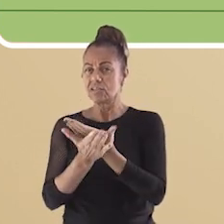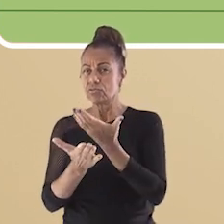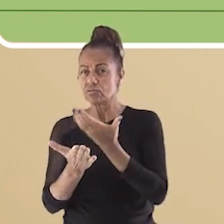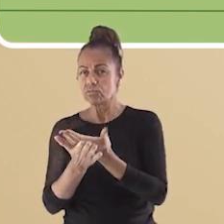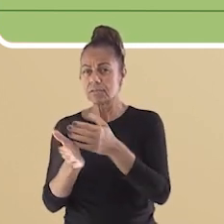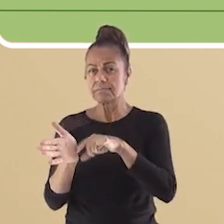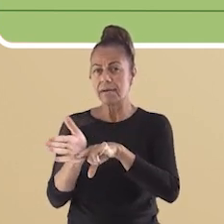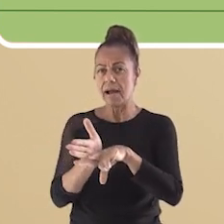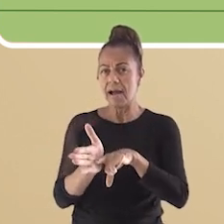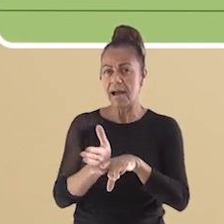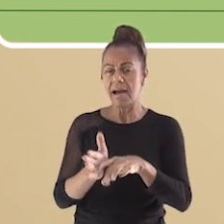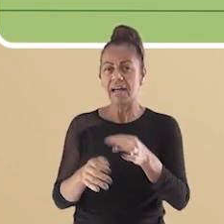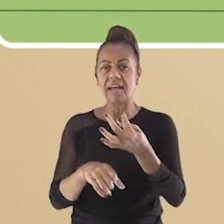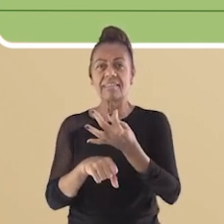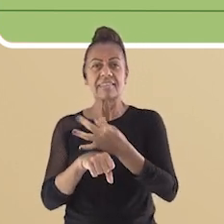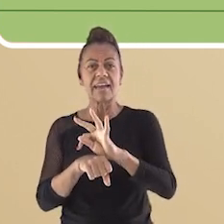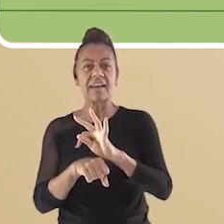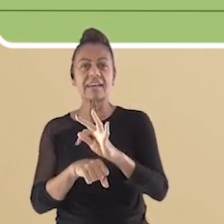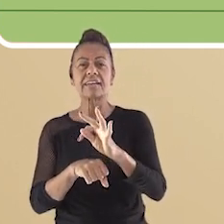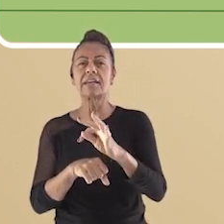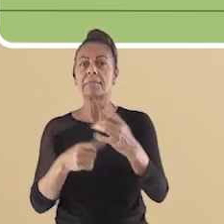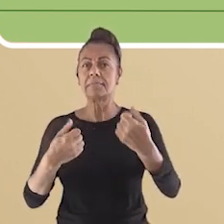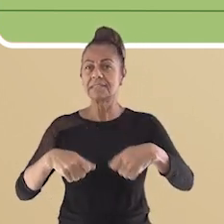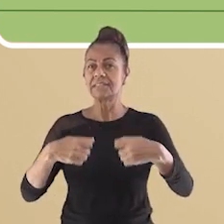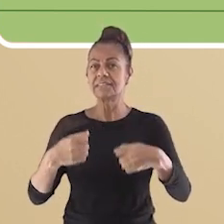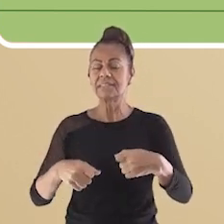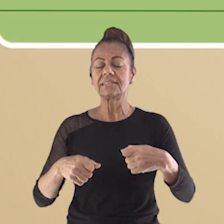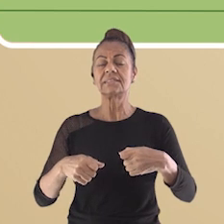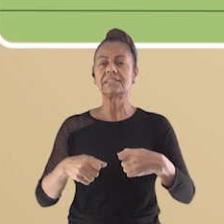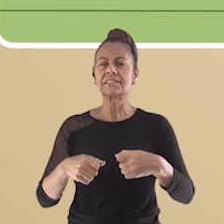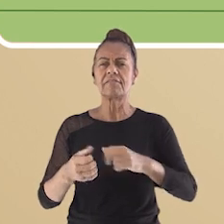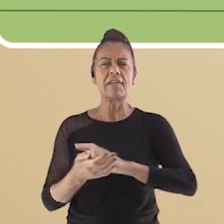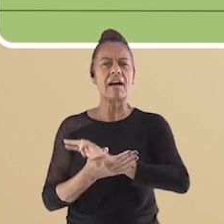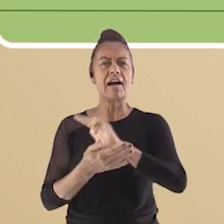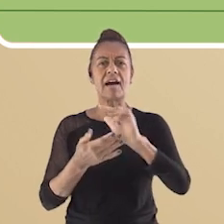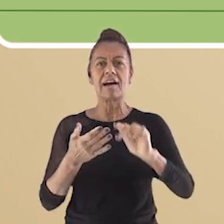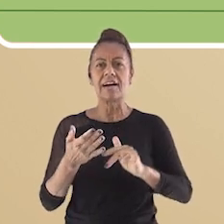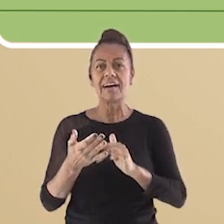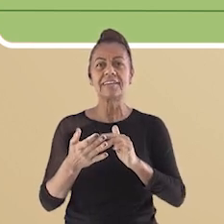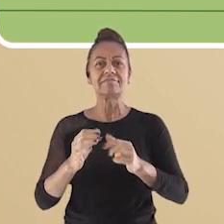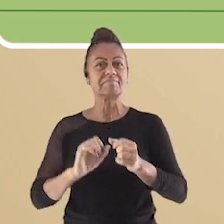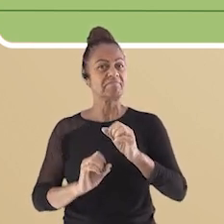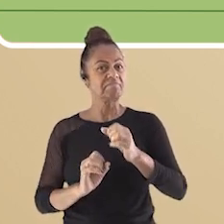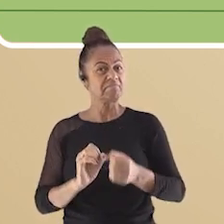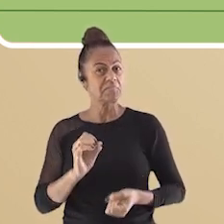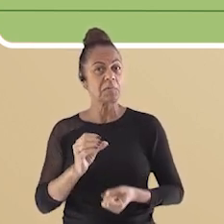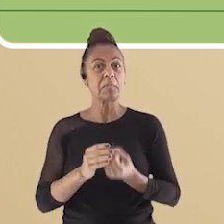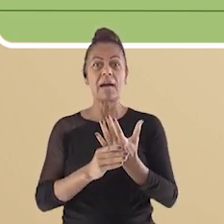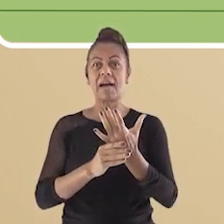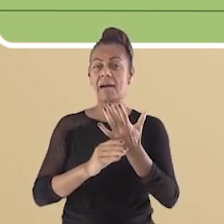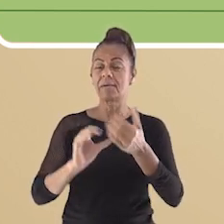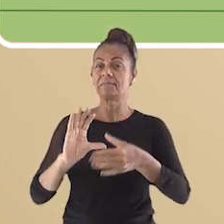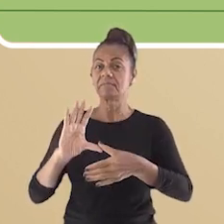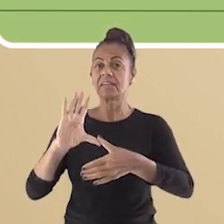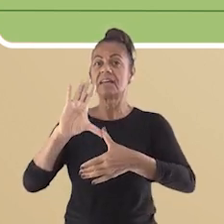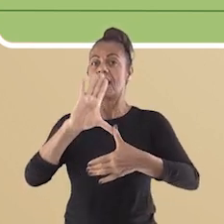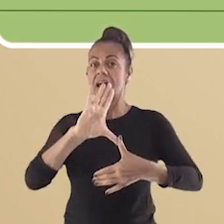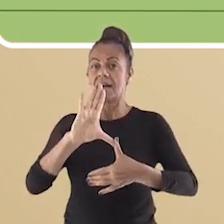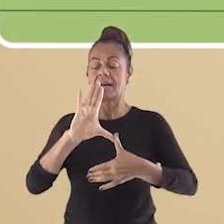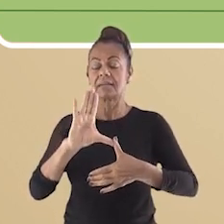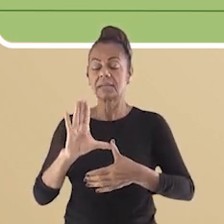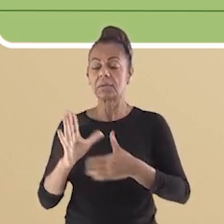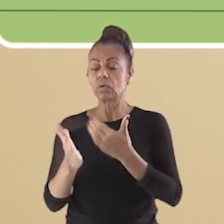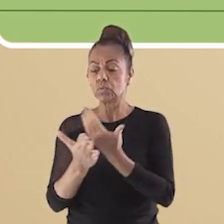necessárias para a confecção dos mapas e de outras representações. Ela está presente não só nos